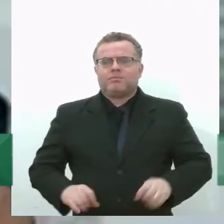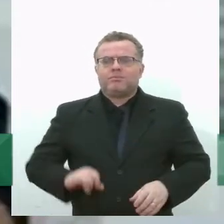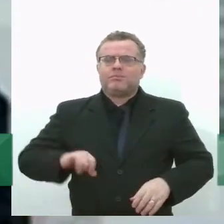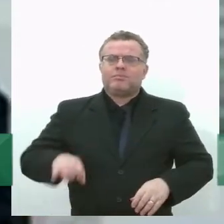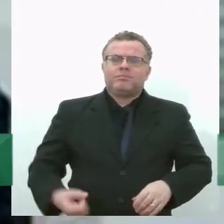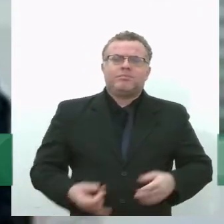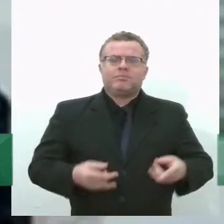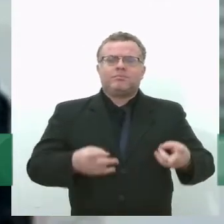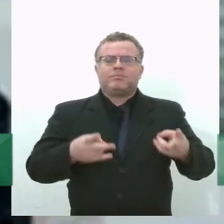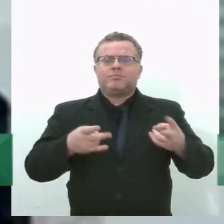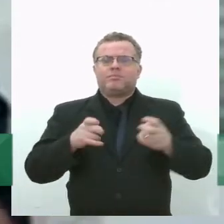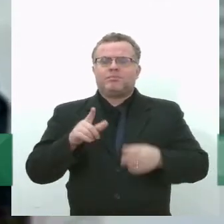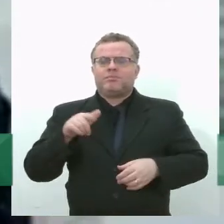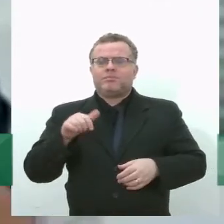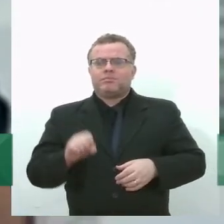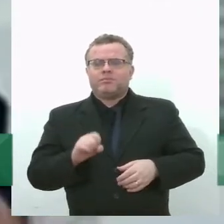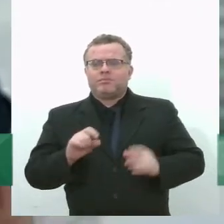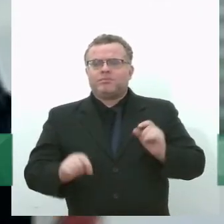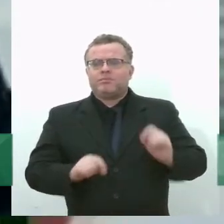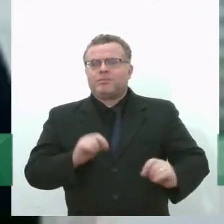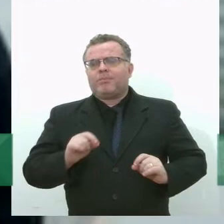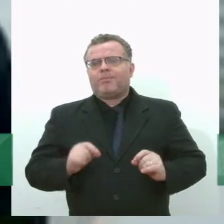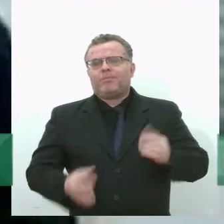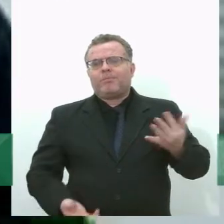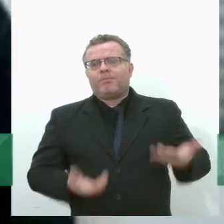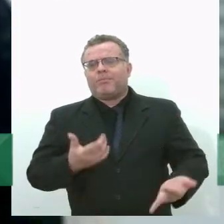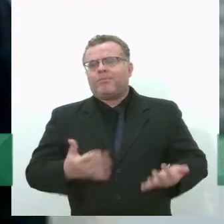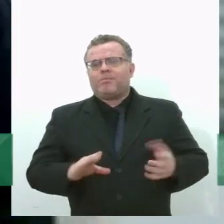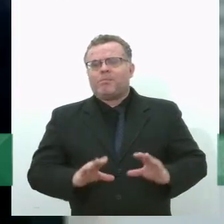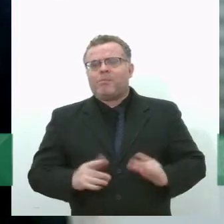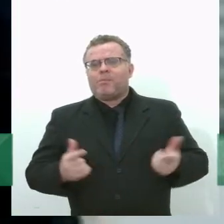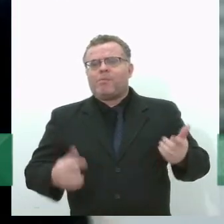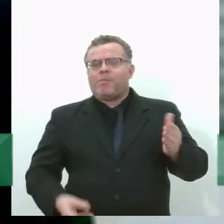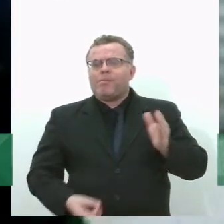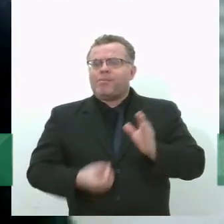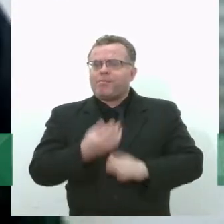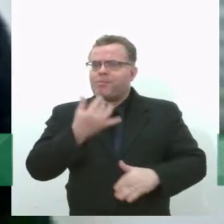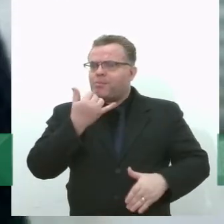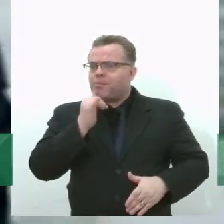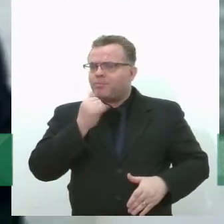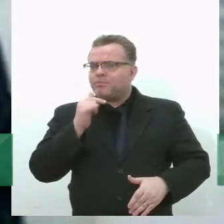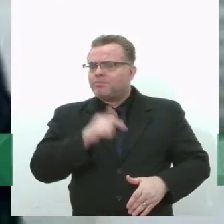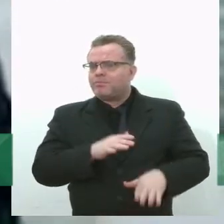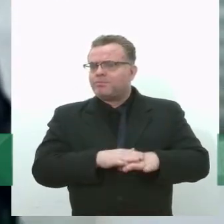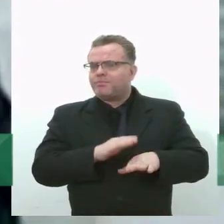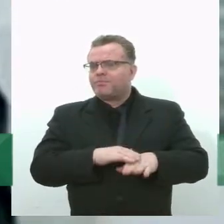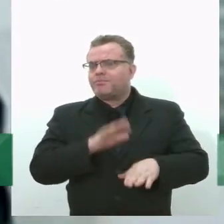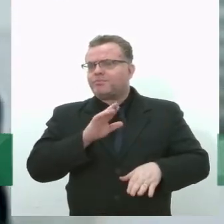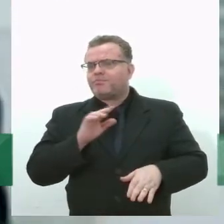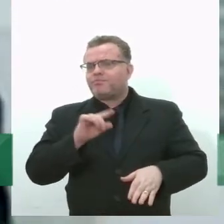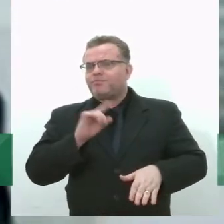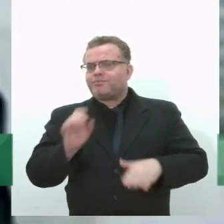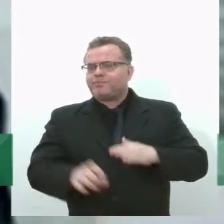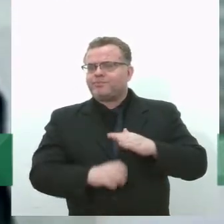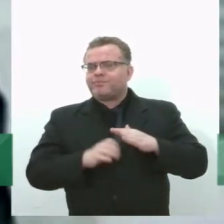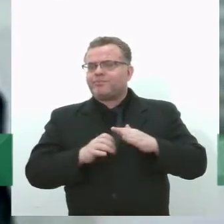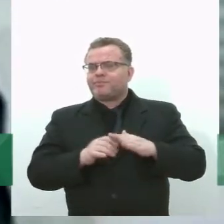através da queima e a geração de energia, através dele. A empresa sempre se mostrou